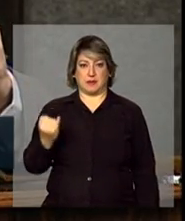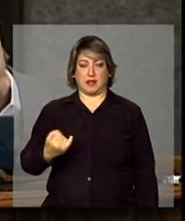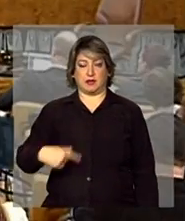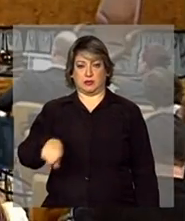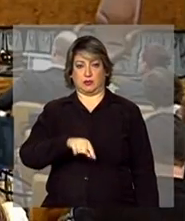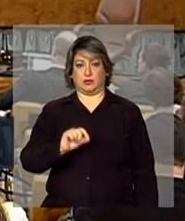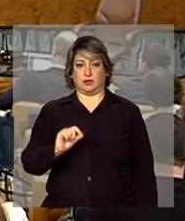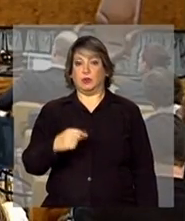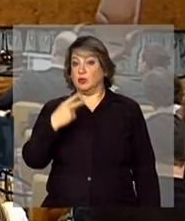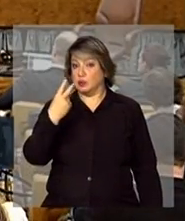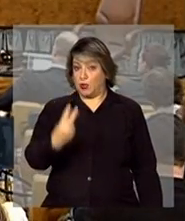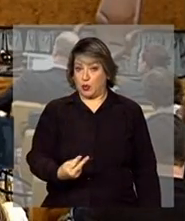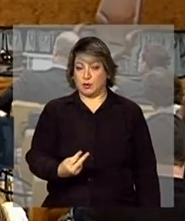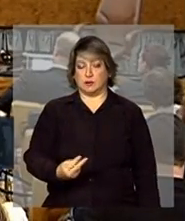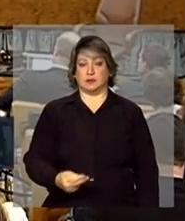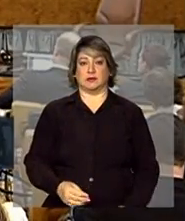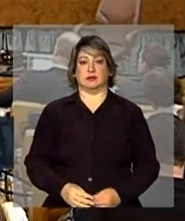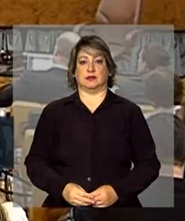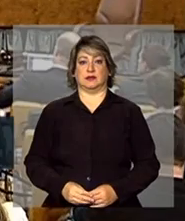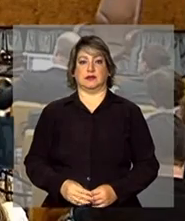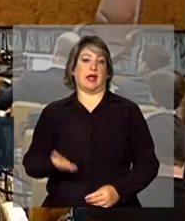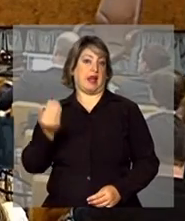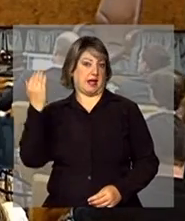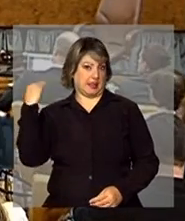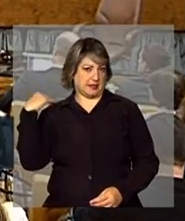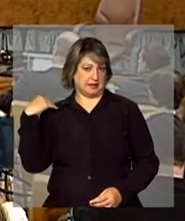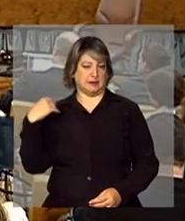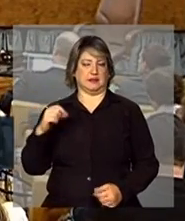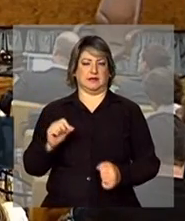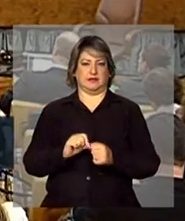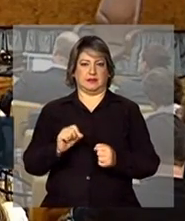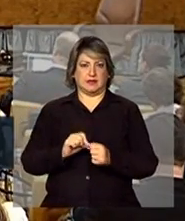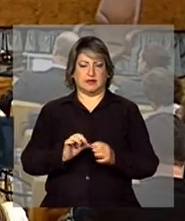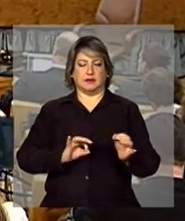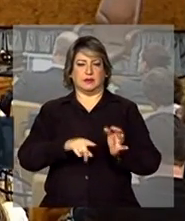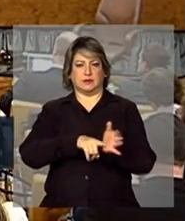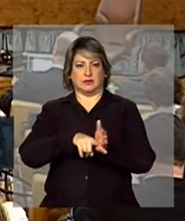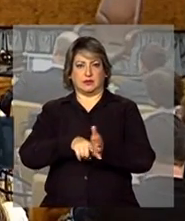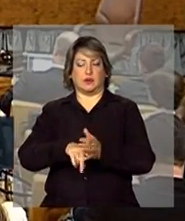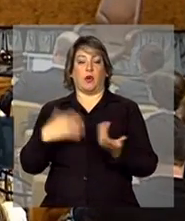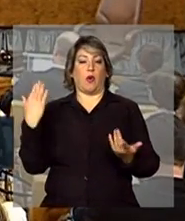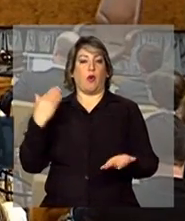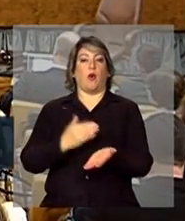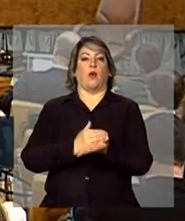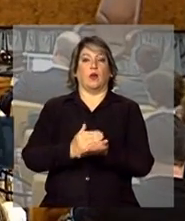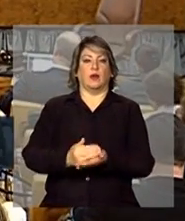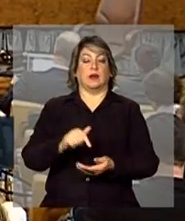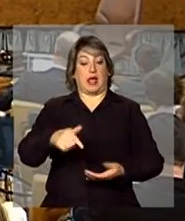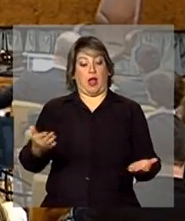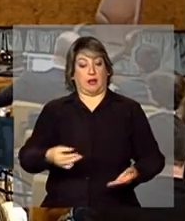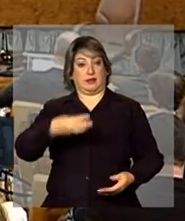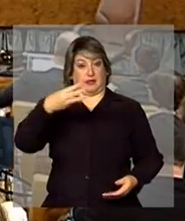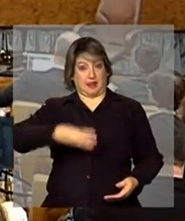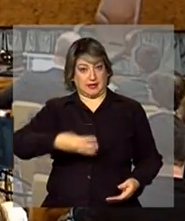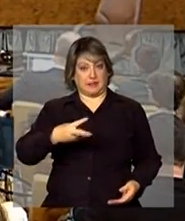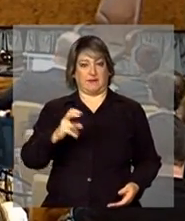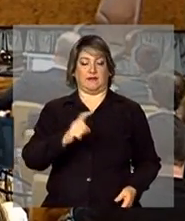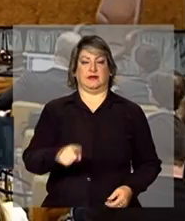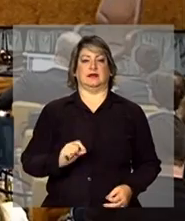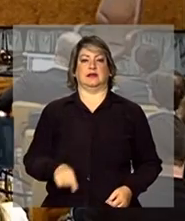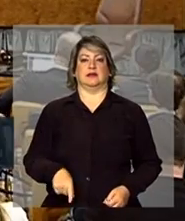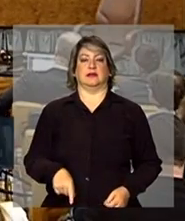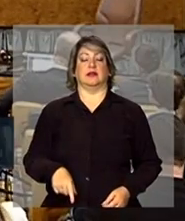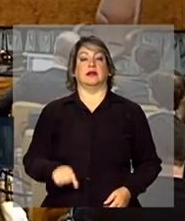dois cadernos anteriores, que é o ponto de partida desse terceiro caderno, é a ideia